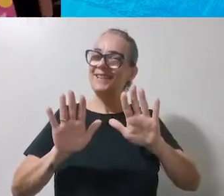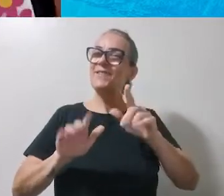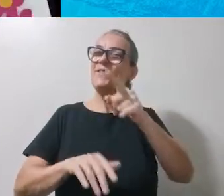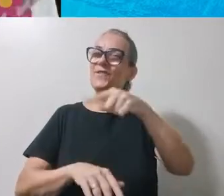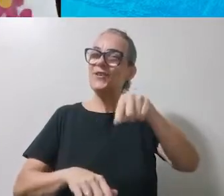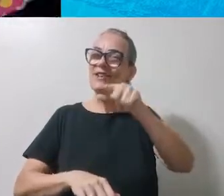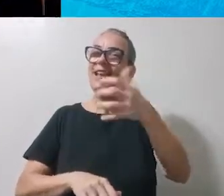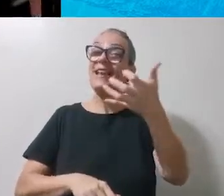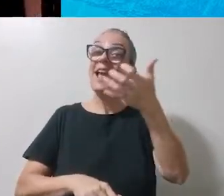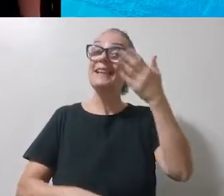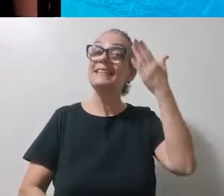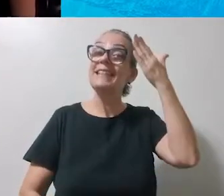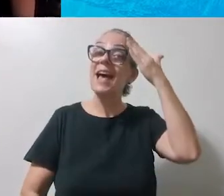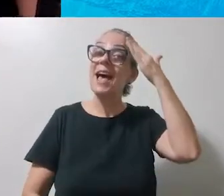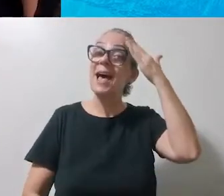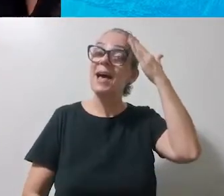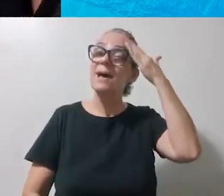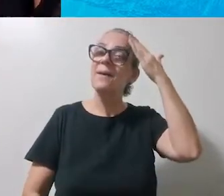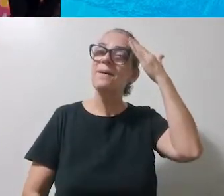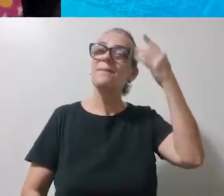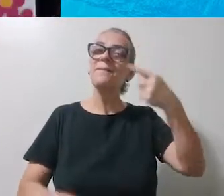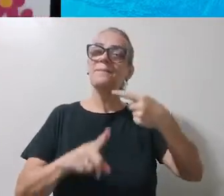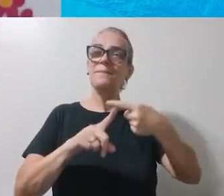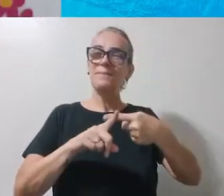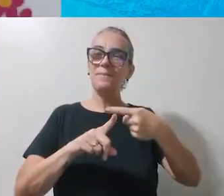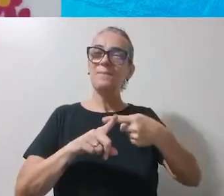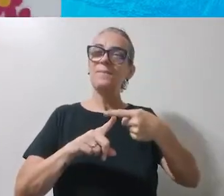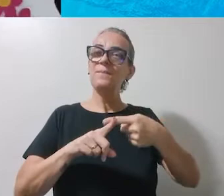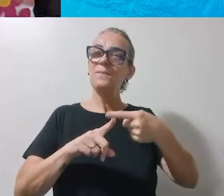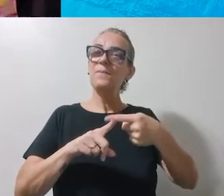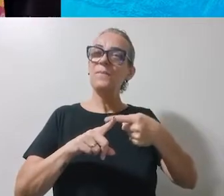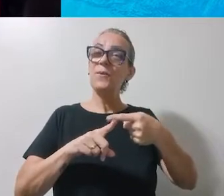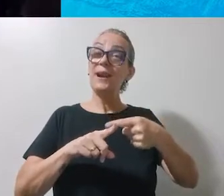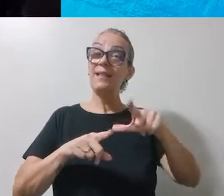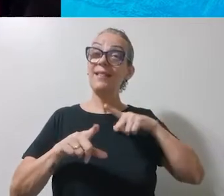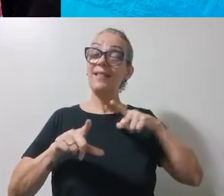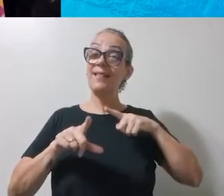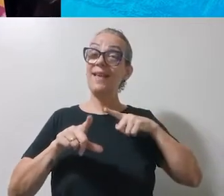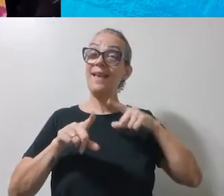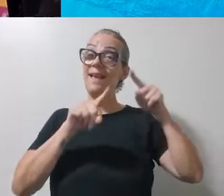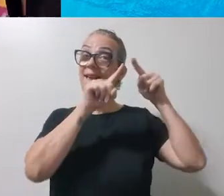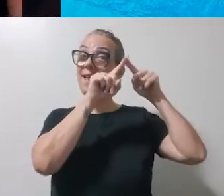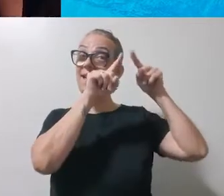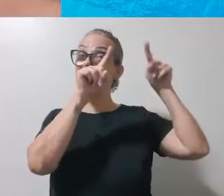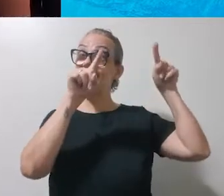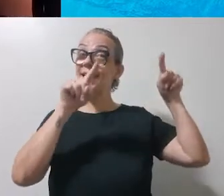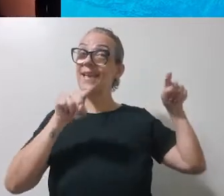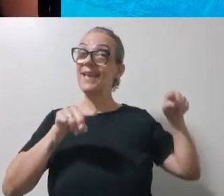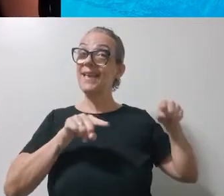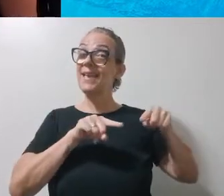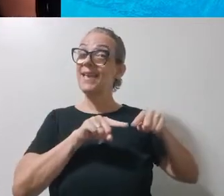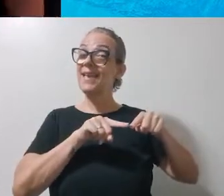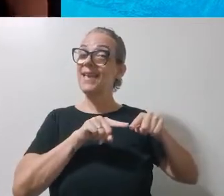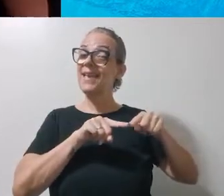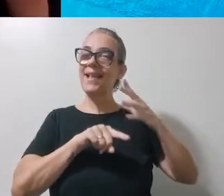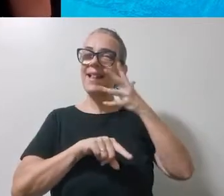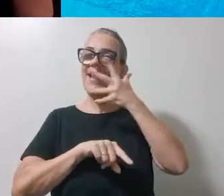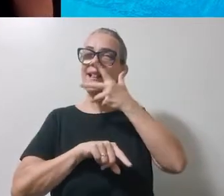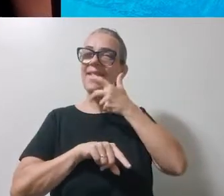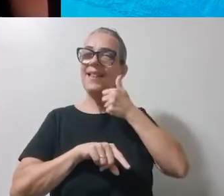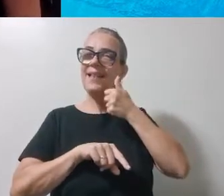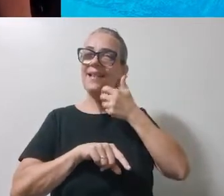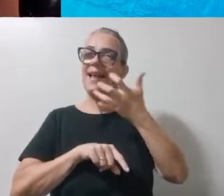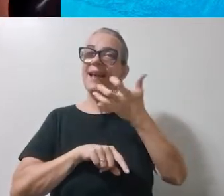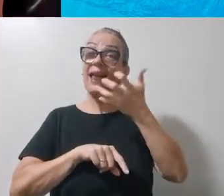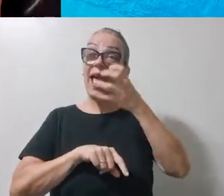saber por que esse lindo painel está aqui. E querem aprender